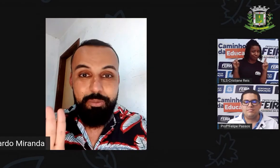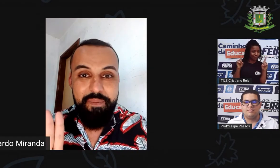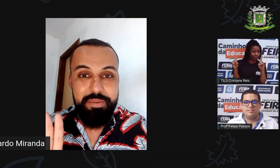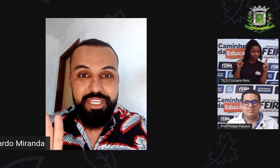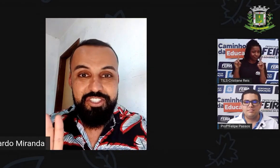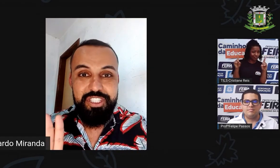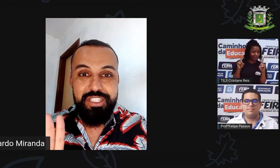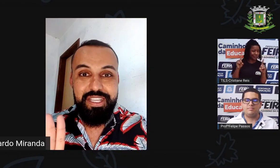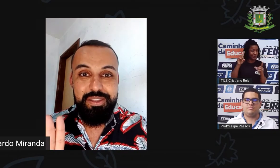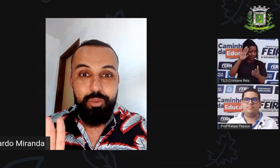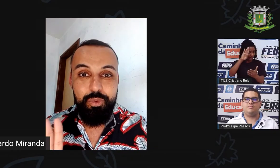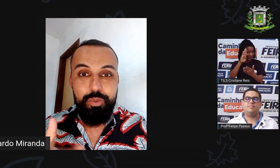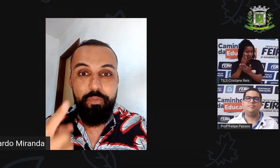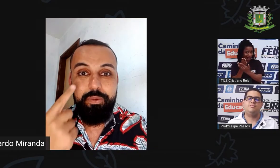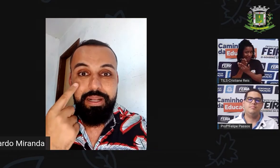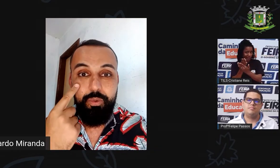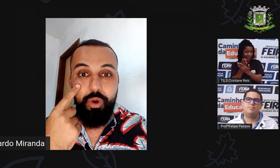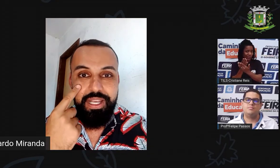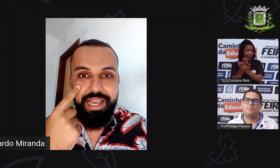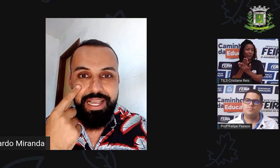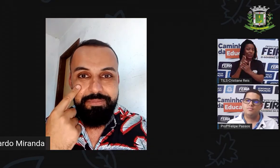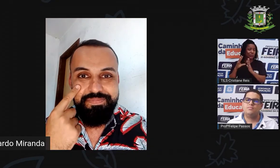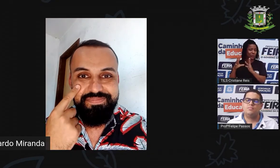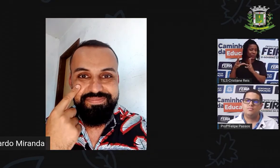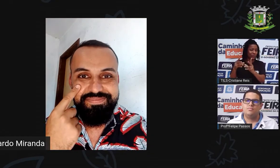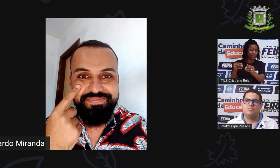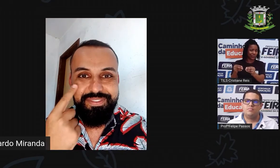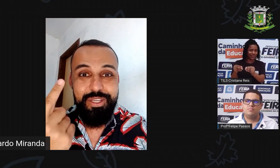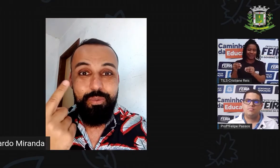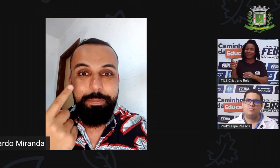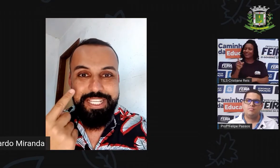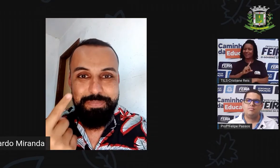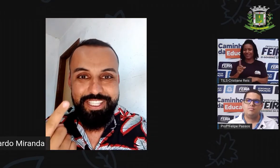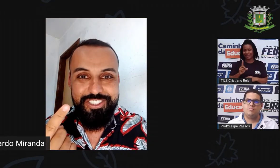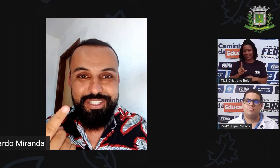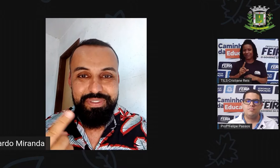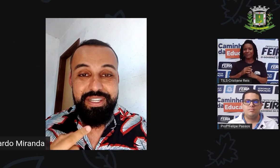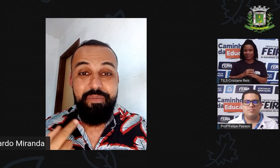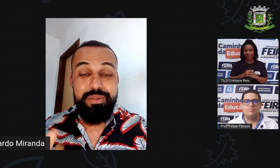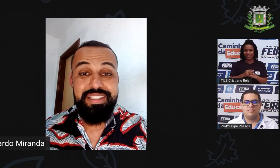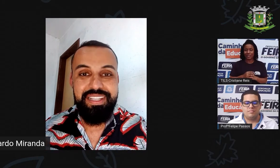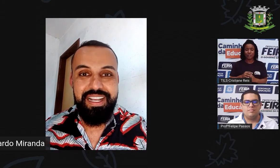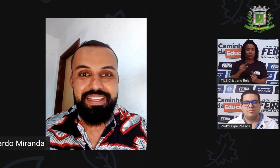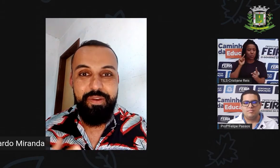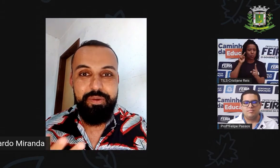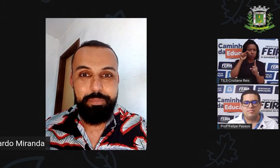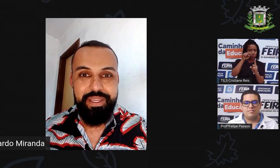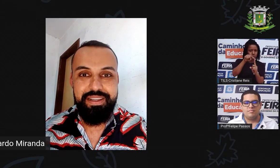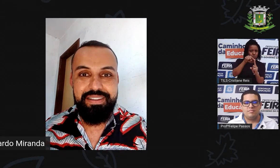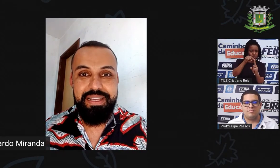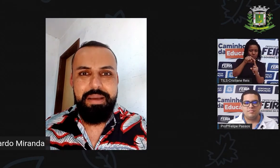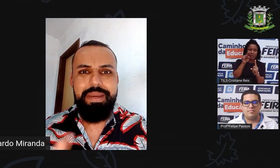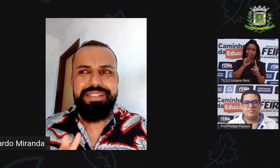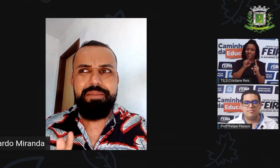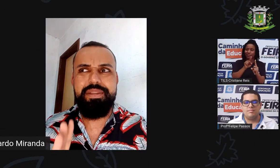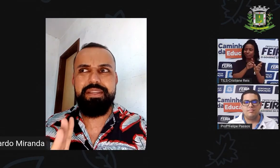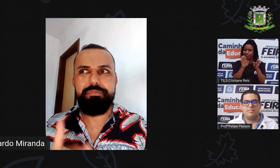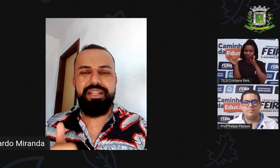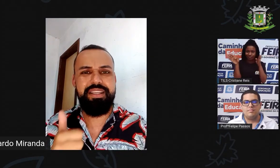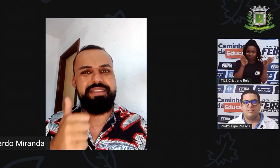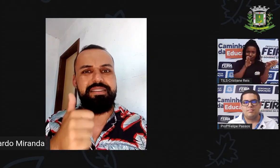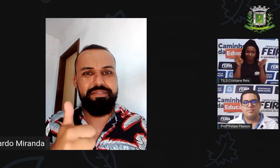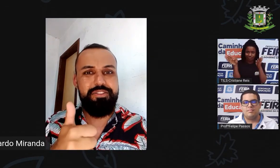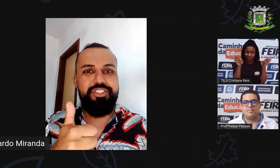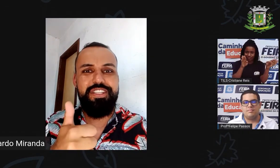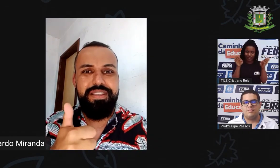não meramente entender o mundo por um olhar, uma perspectiva, eu vou centrada, eu vou pé. Mas, sabe,